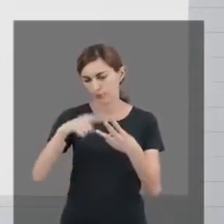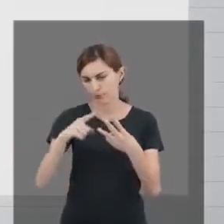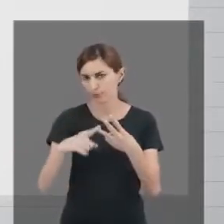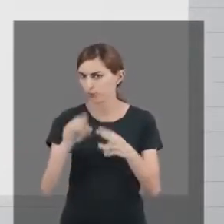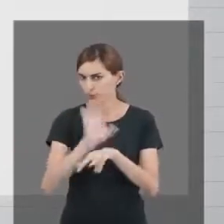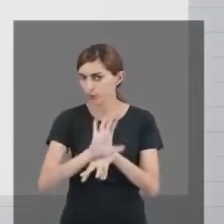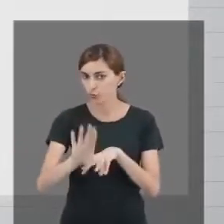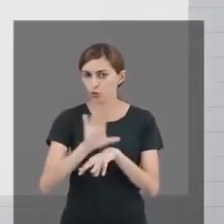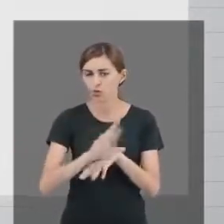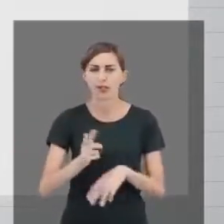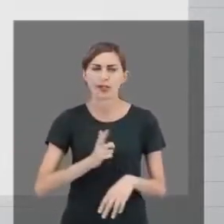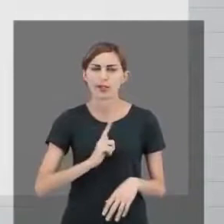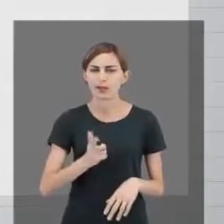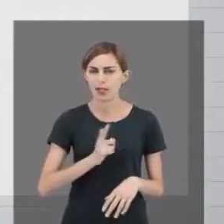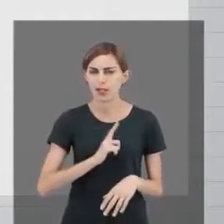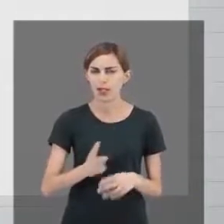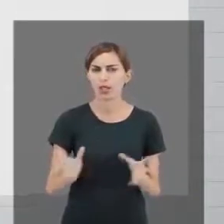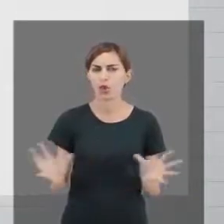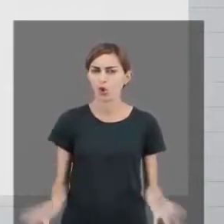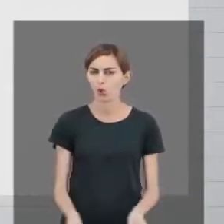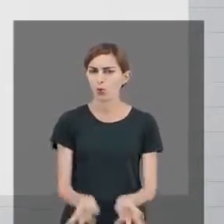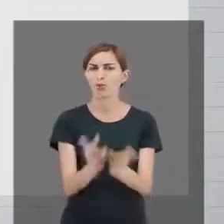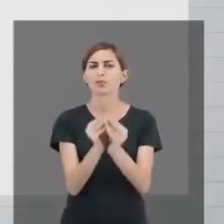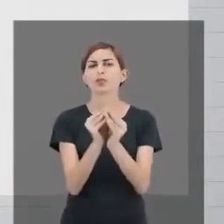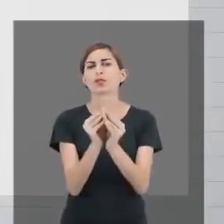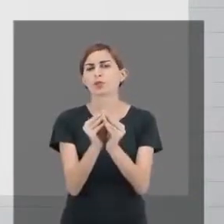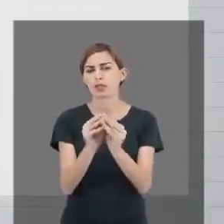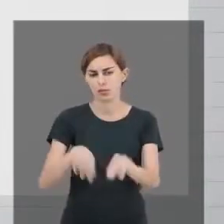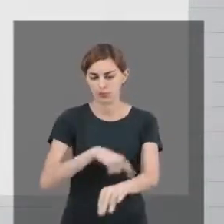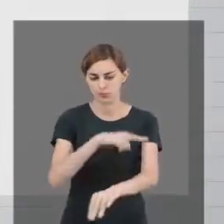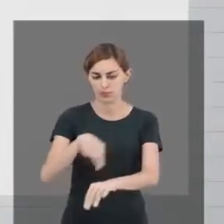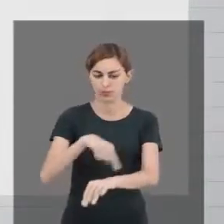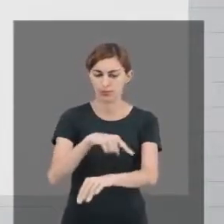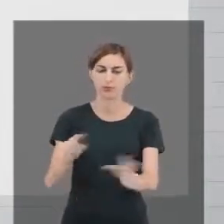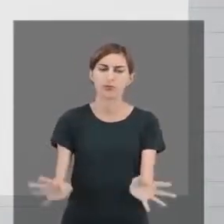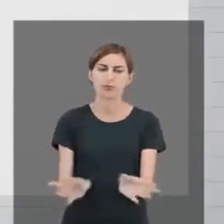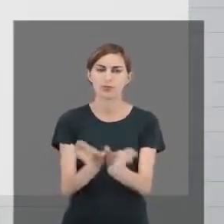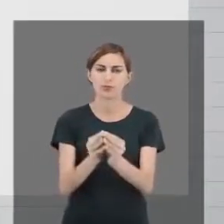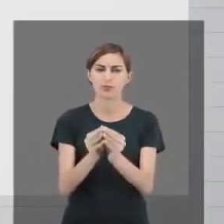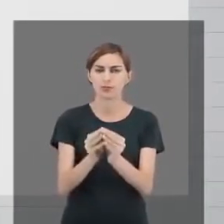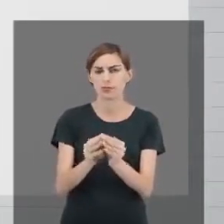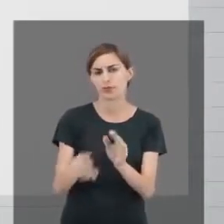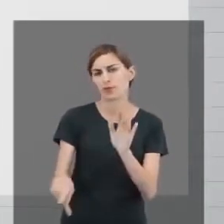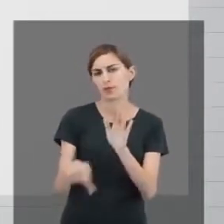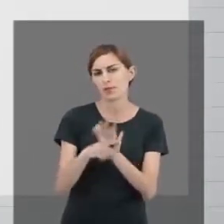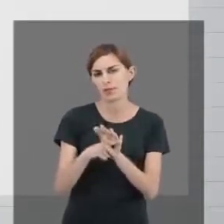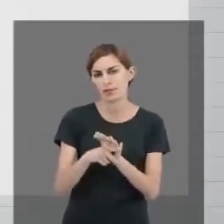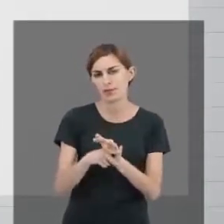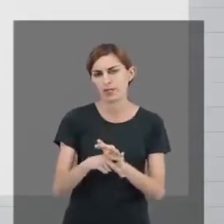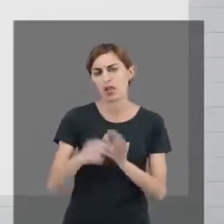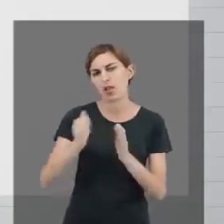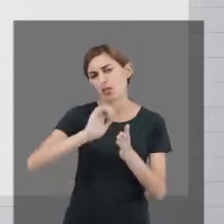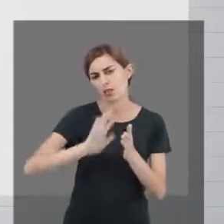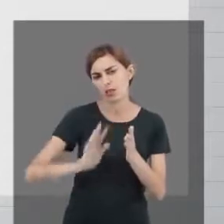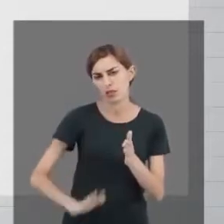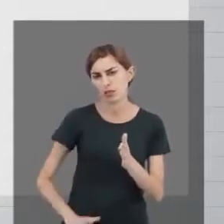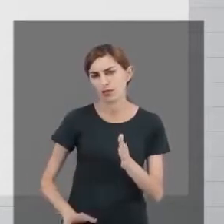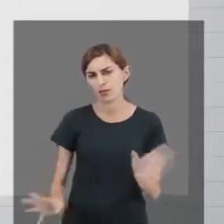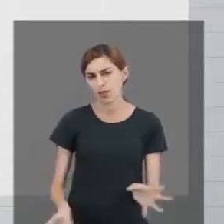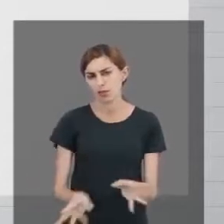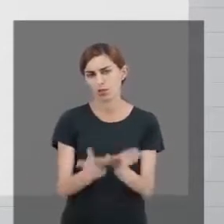cursos, nós temos uma complementação de carga horária composta por atividades